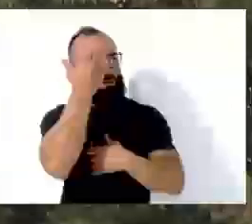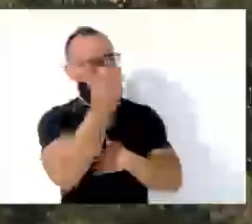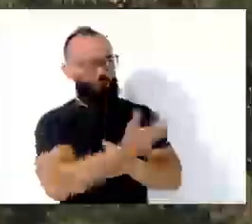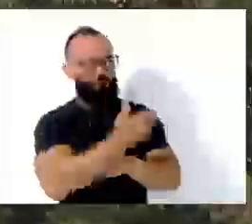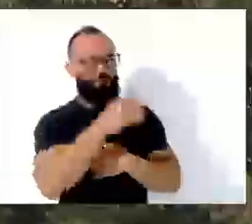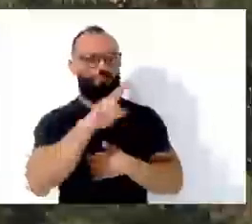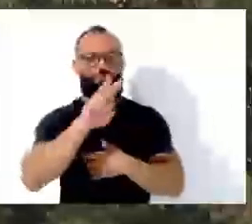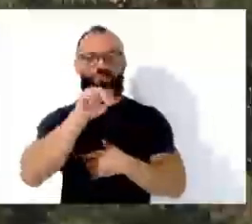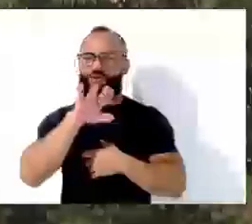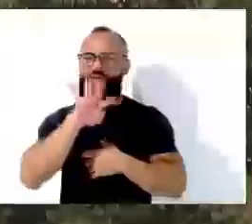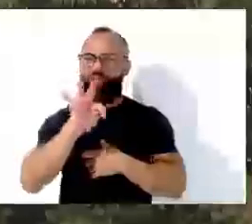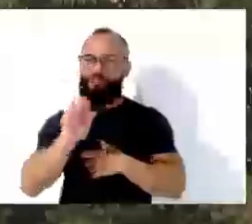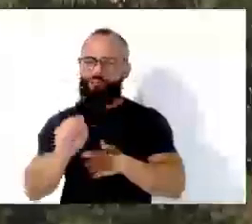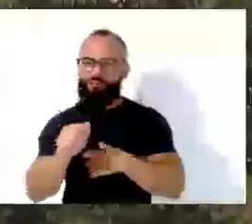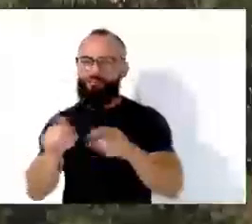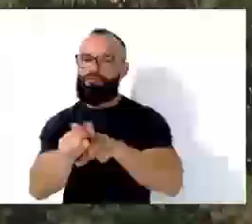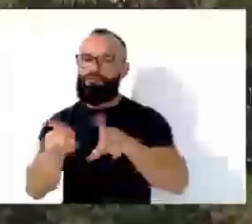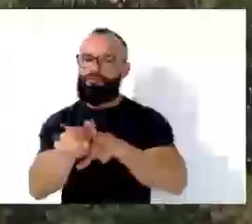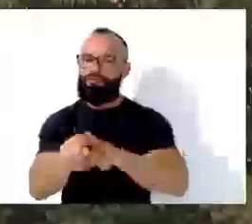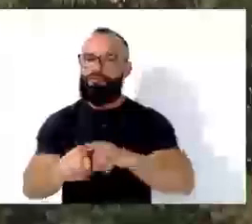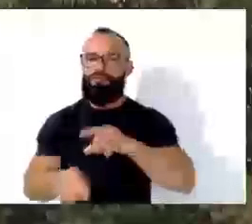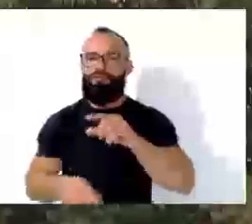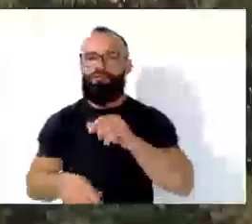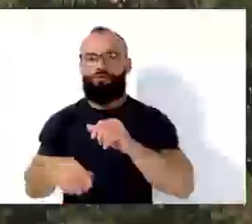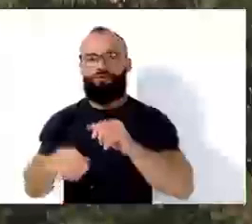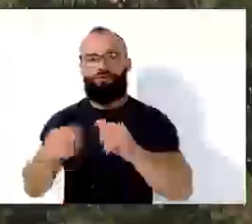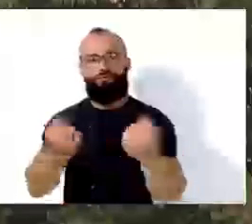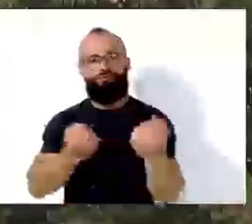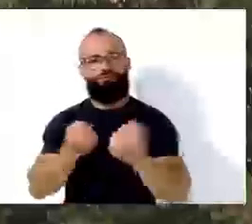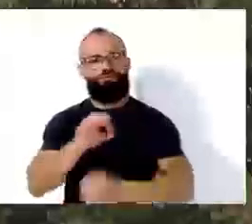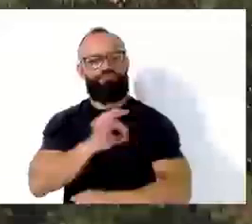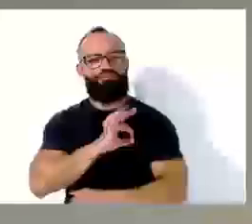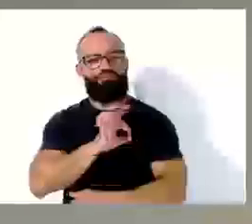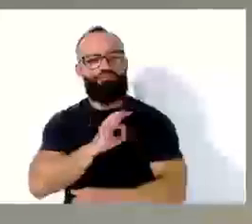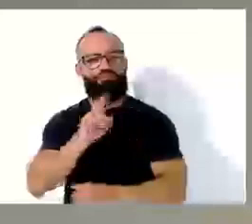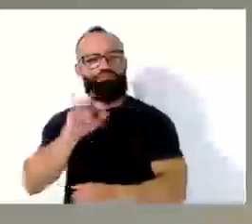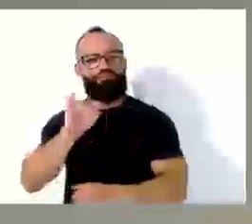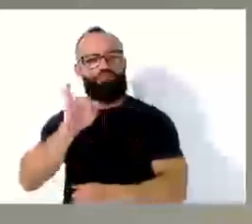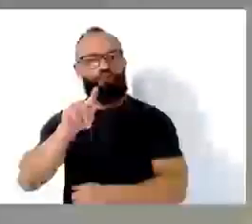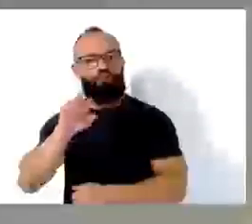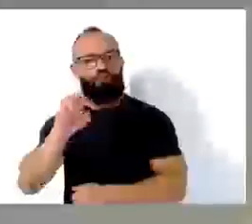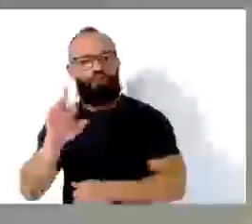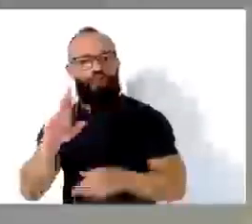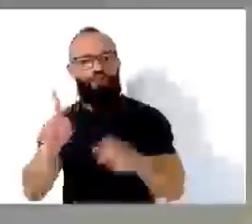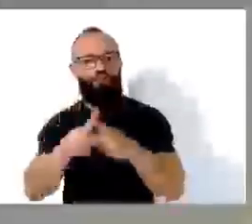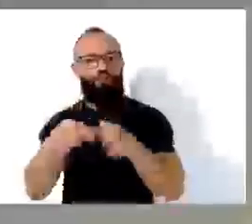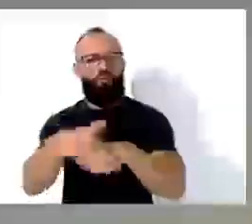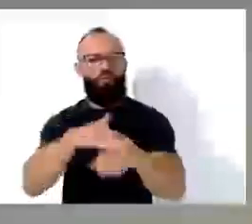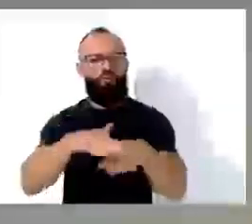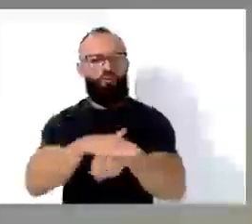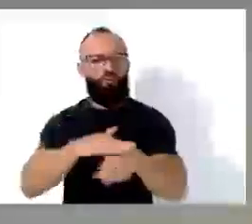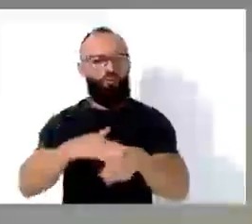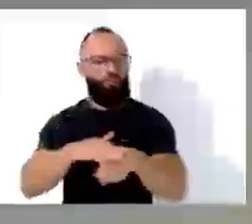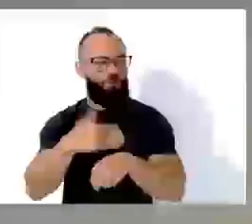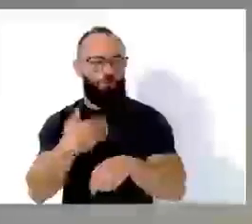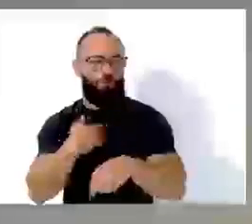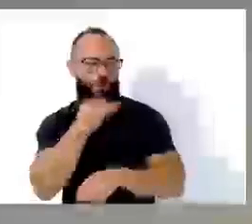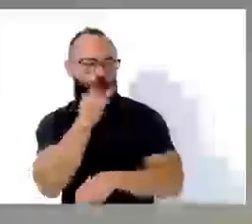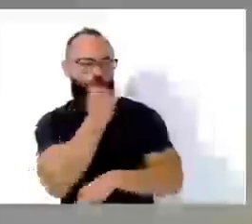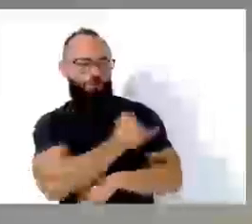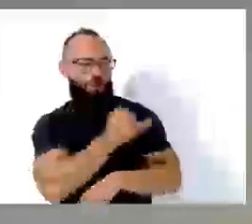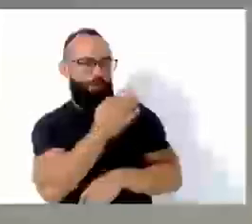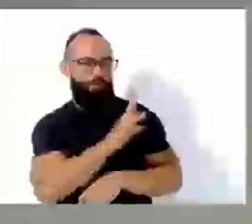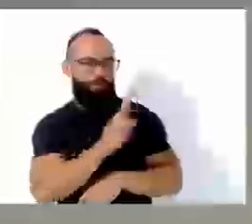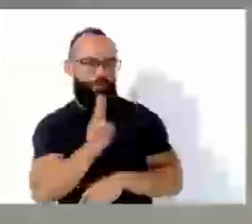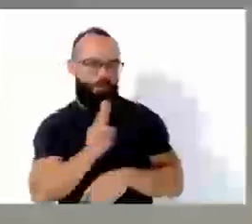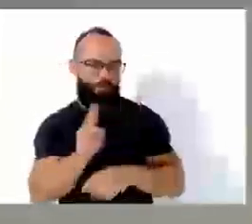do nosso comandante Igor, que na mesma hora já mandou uma viatura lá ao local e conversou com os moradores. Não vou citar o nome da empresa, porque é, acho